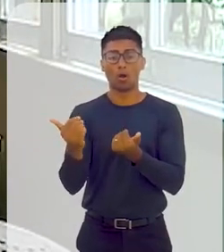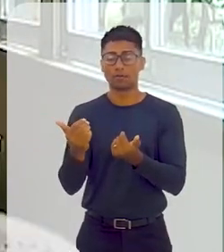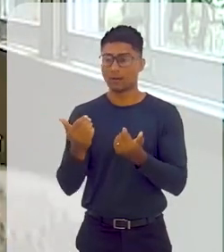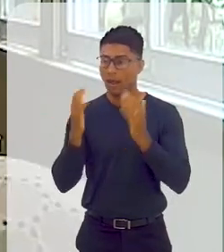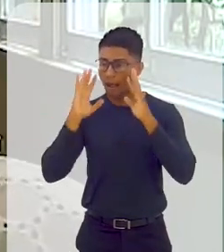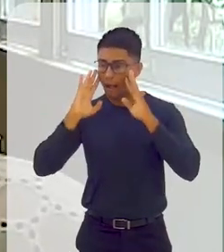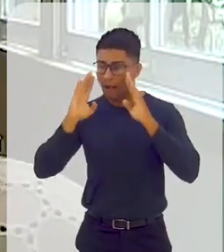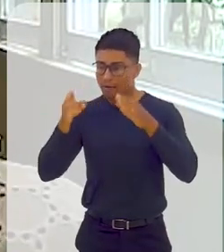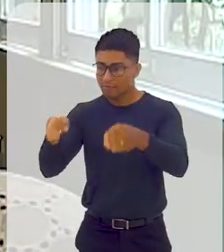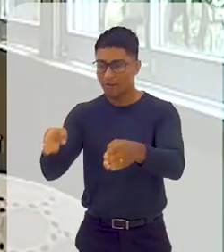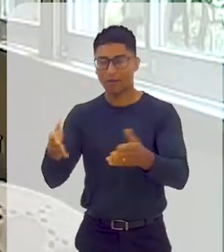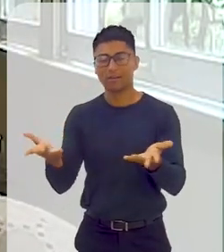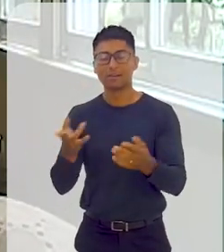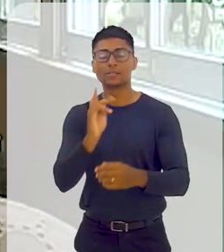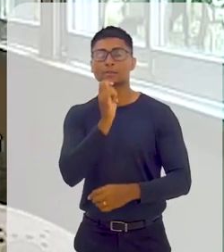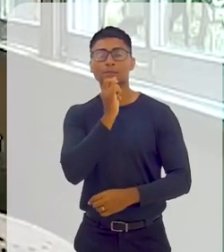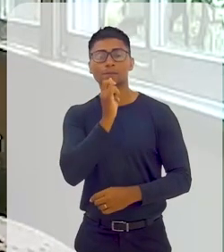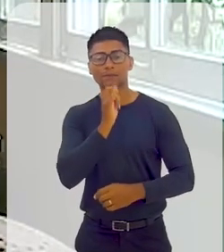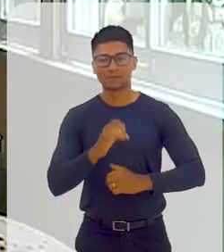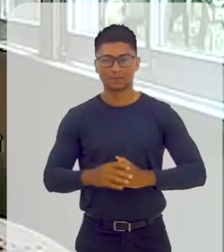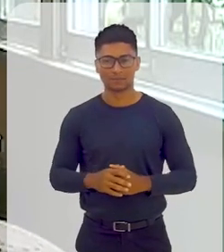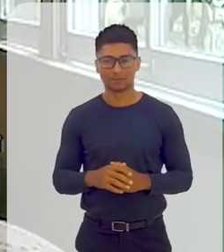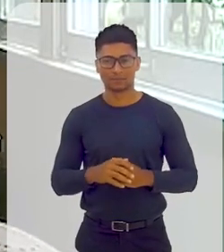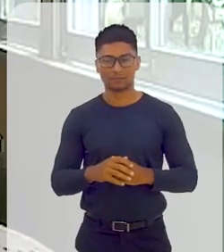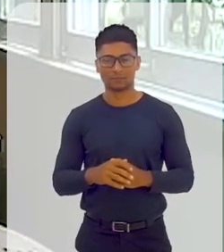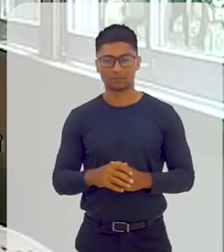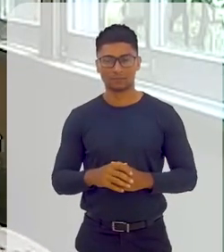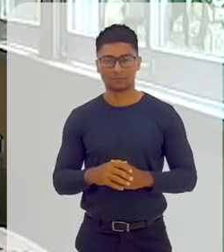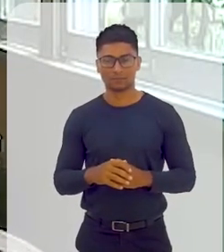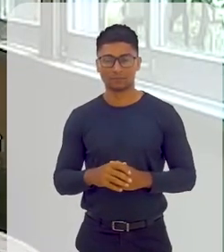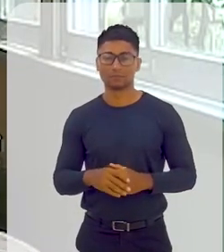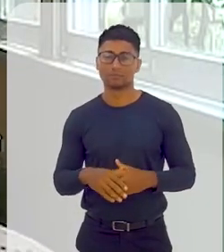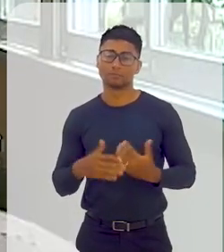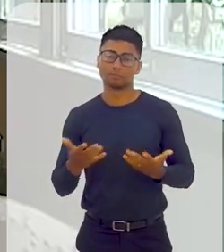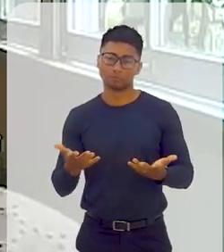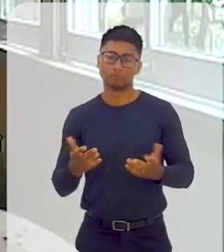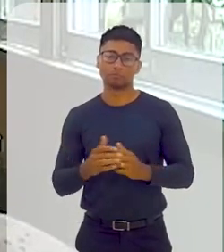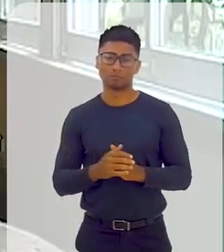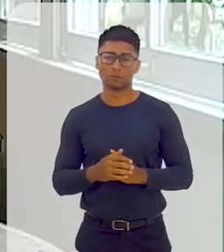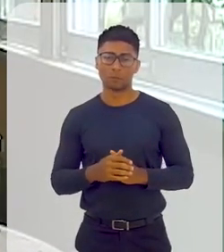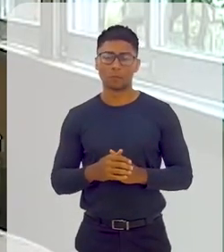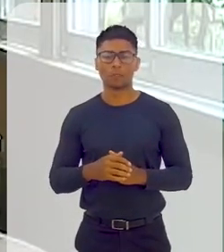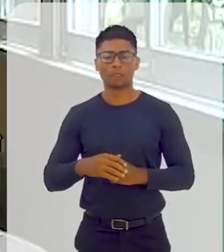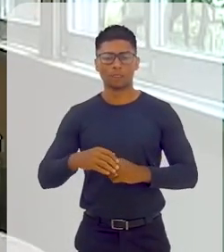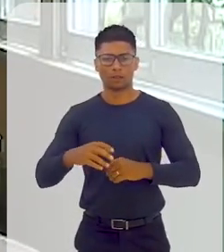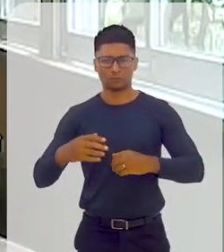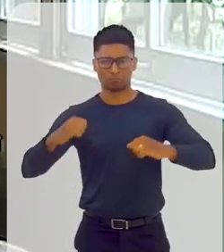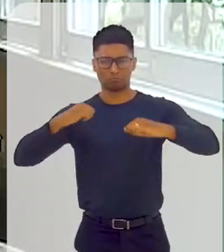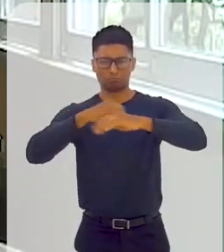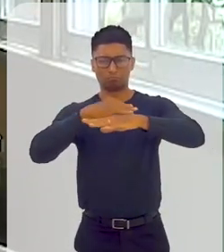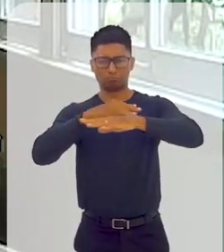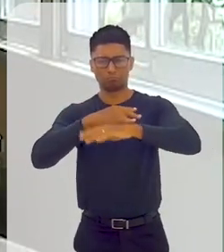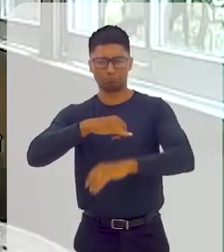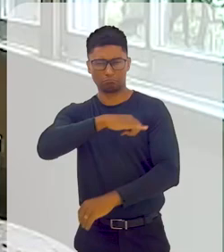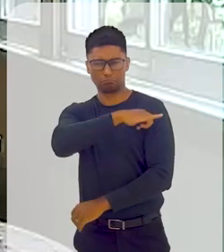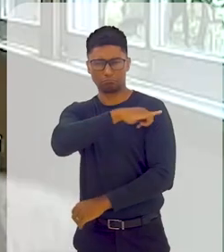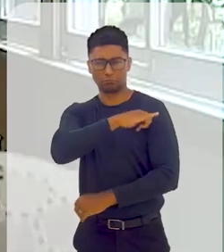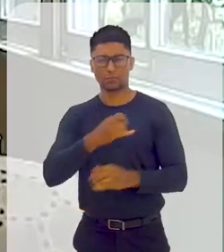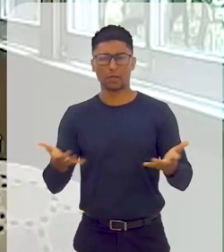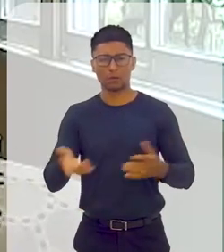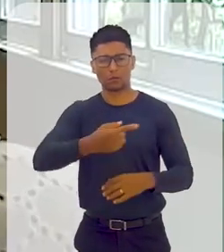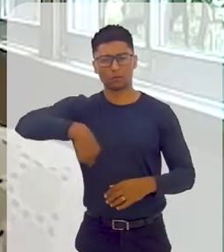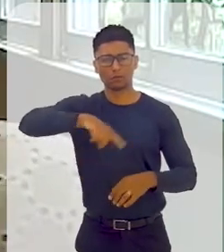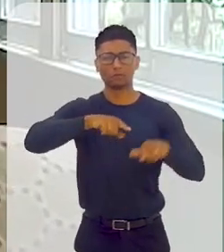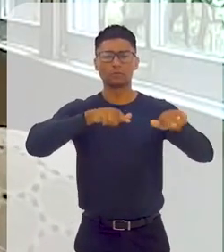tem a ver, sim, com o município do Rio de Janeiro. Agora, nós estamos a trabalhar, por exemplo, nós participamos da discussão do plano diretor.